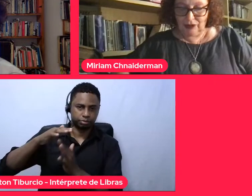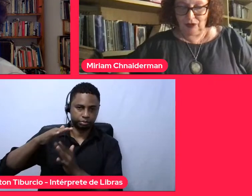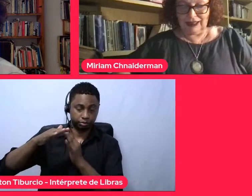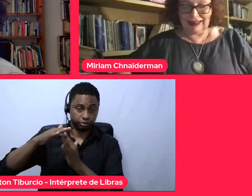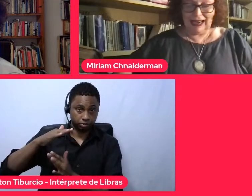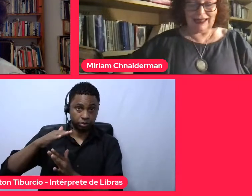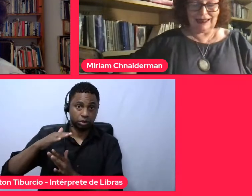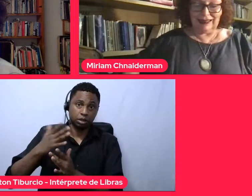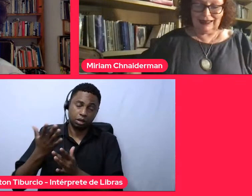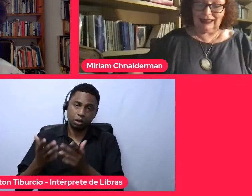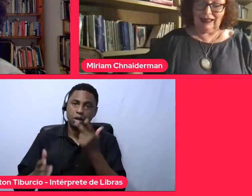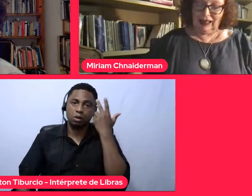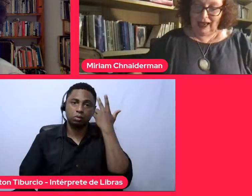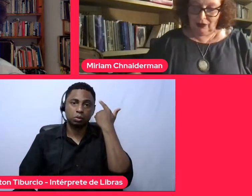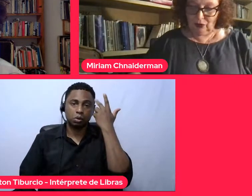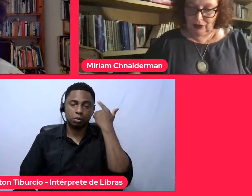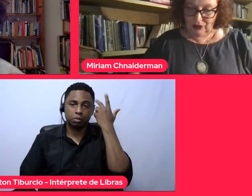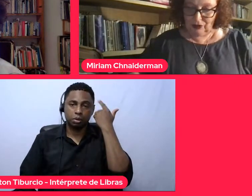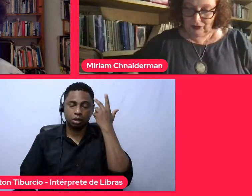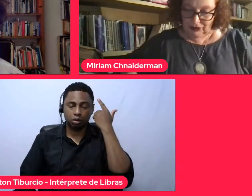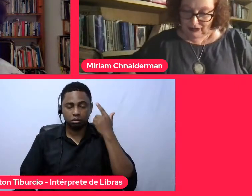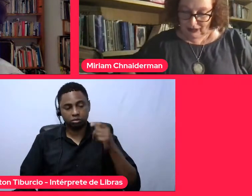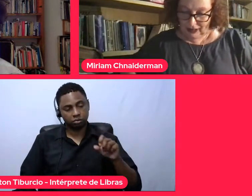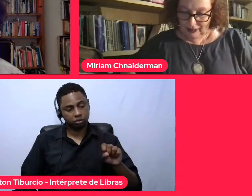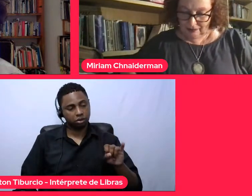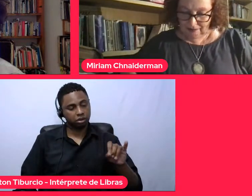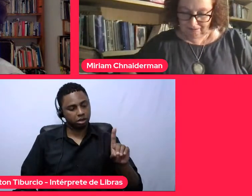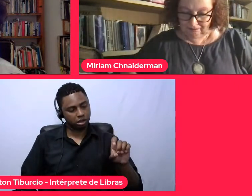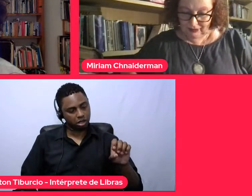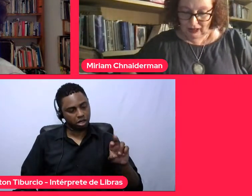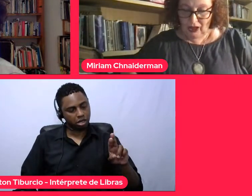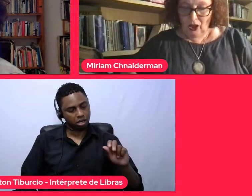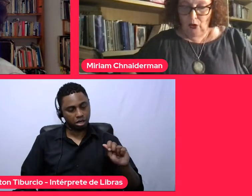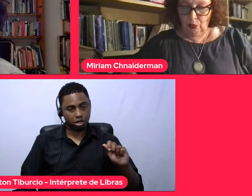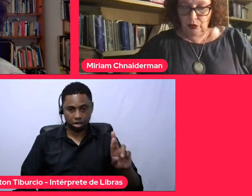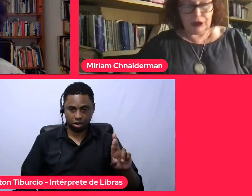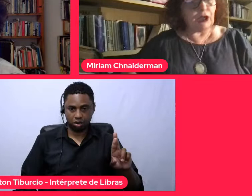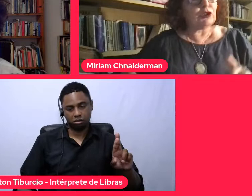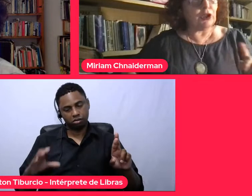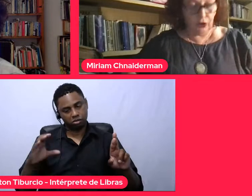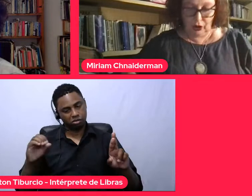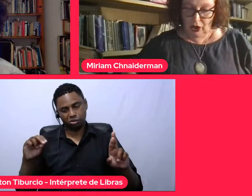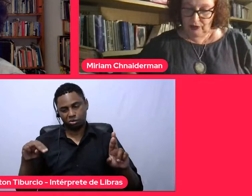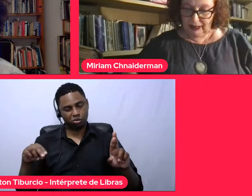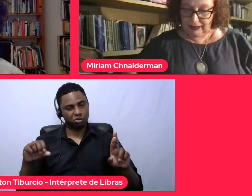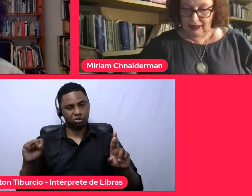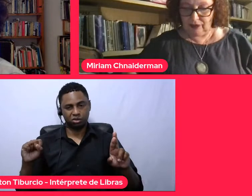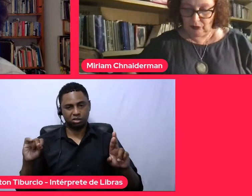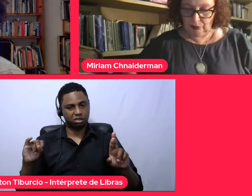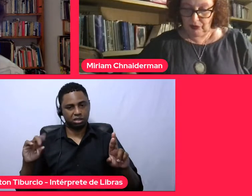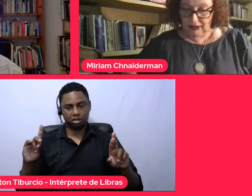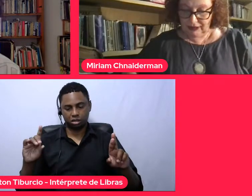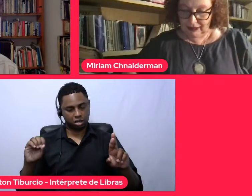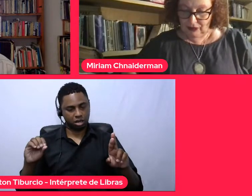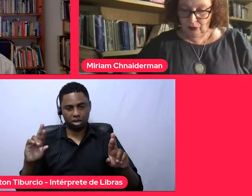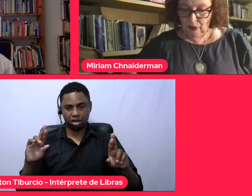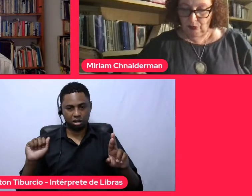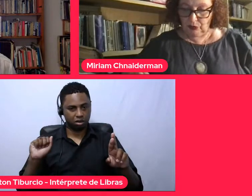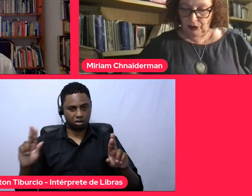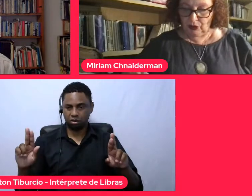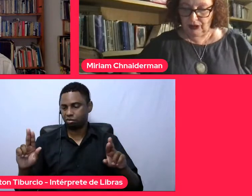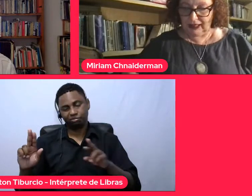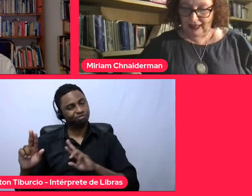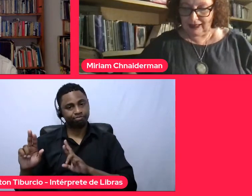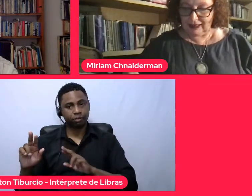imediato, deixar-se siderar do que considerar. Um museu que coloca a língua como questão,